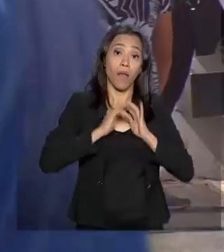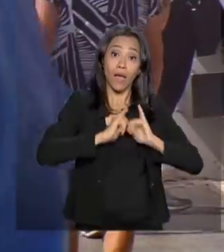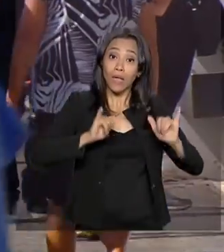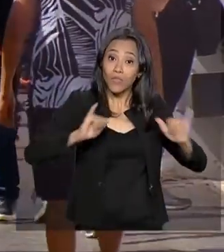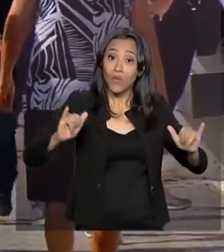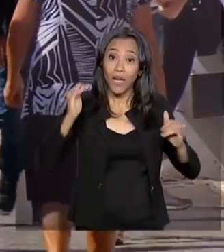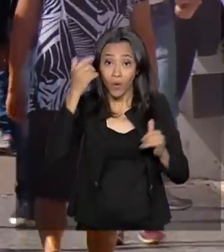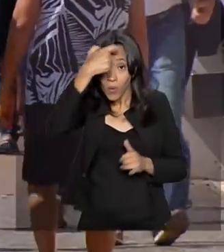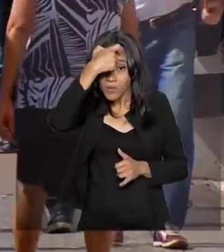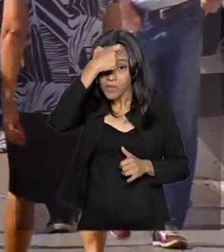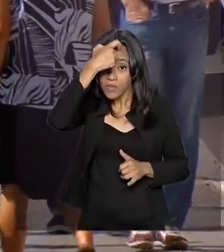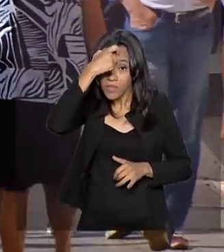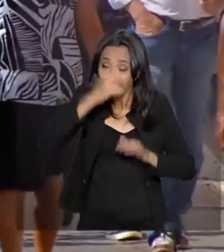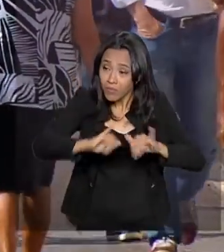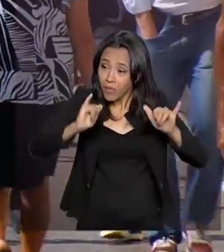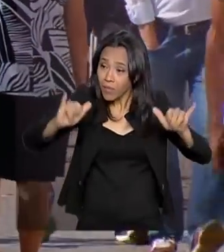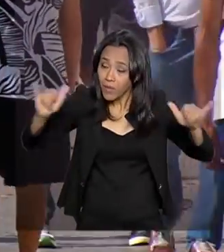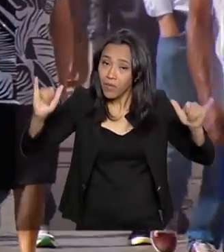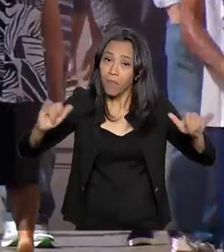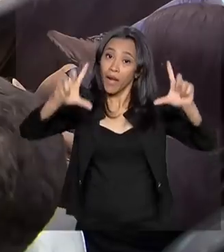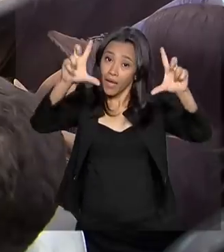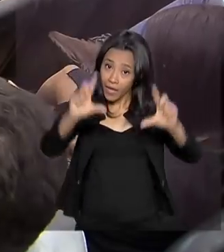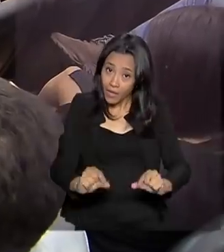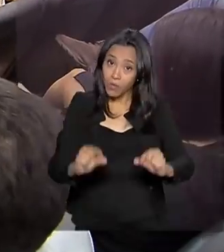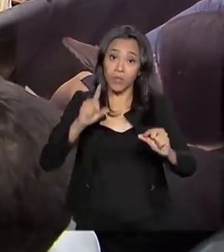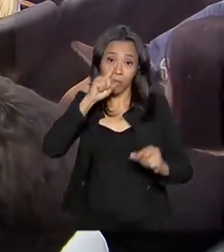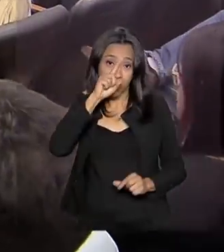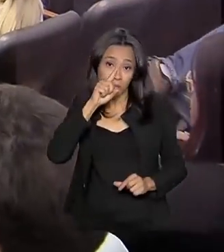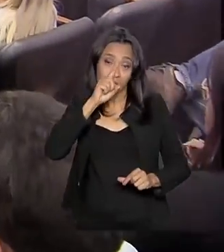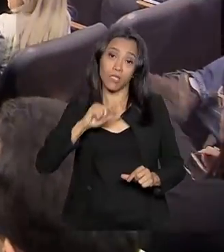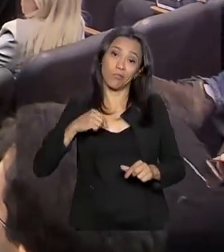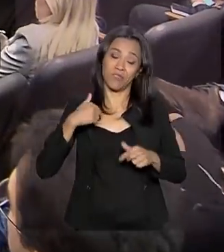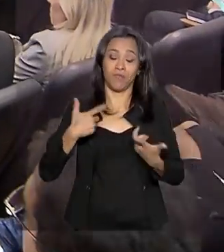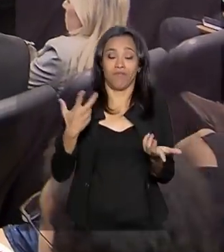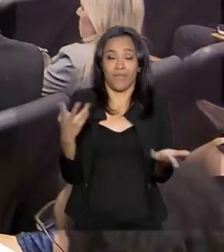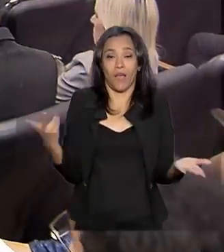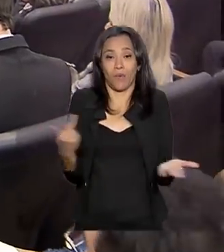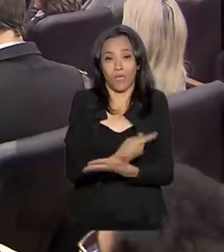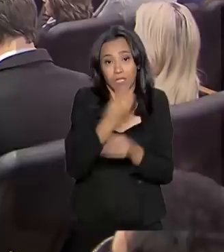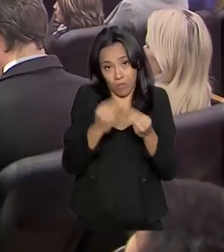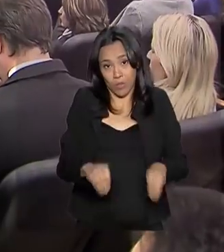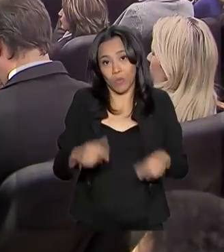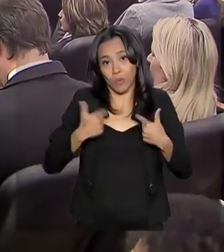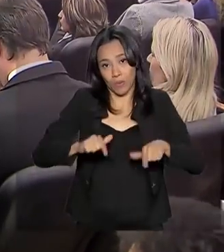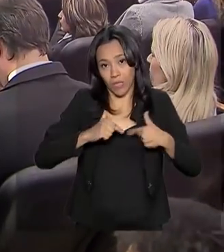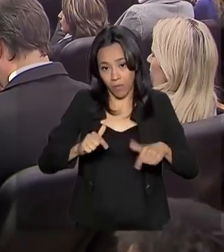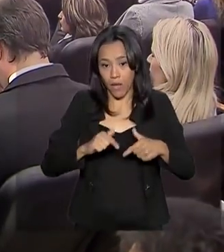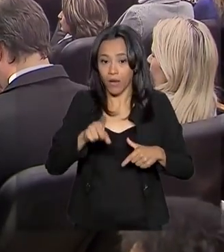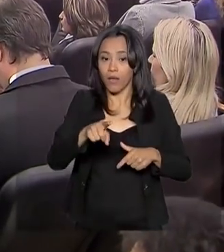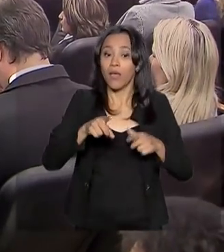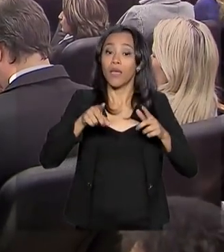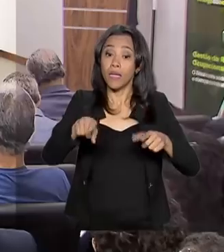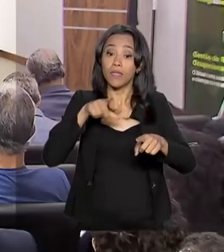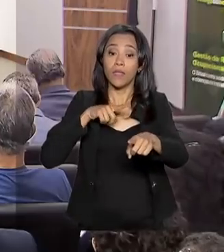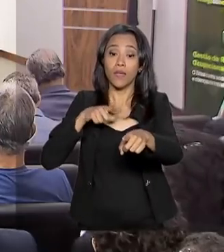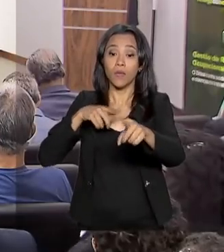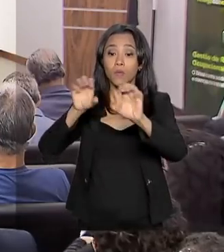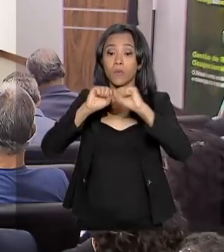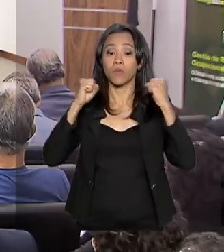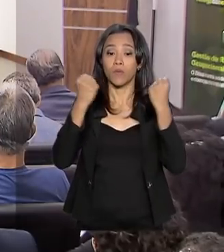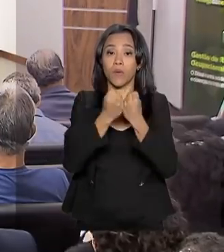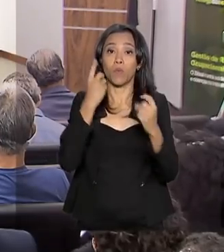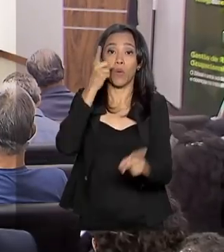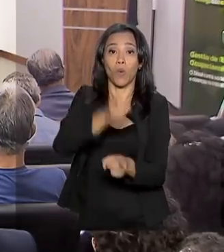necessidade de reduzir os acidentes de trabalho, o governo federal realiza a campanha nacional de prevenção de acidentes de trabalho. Até